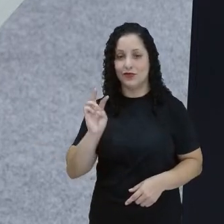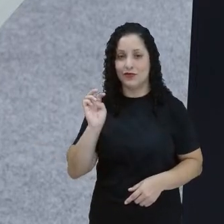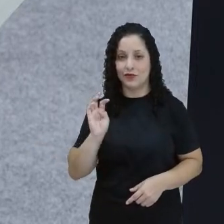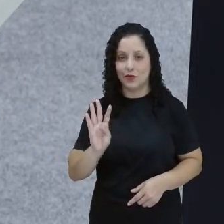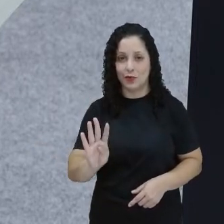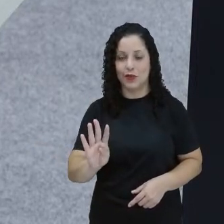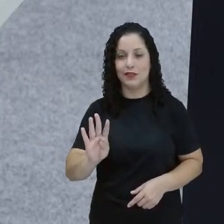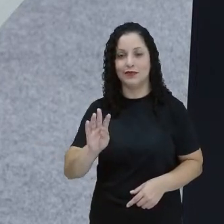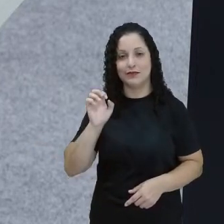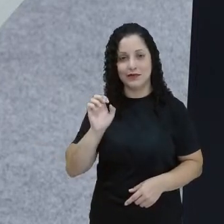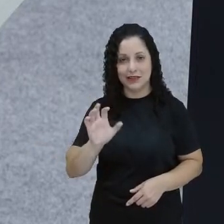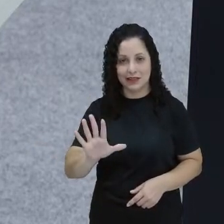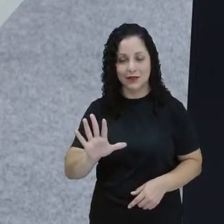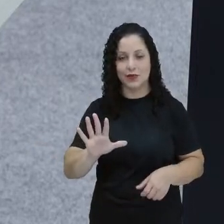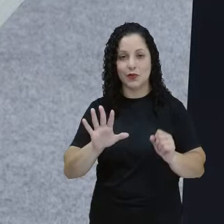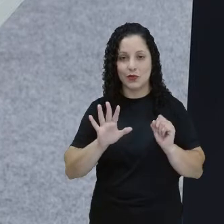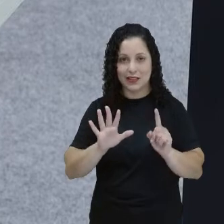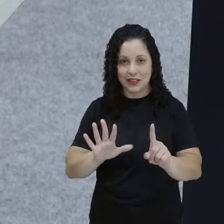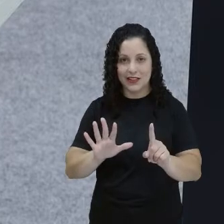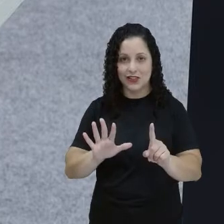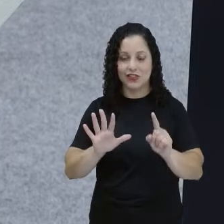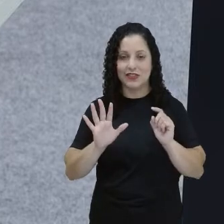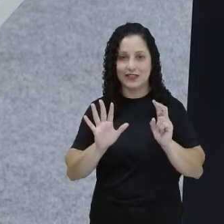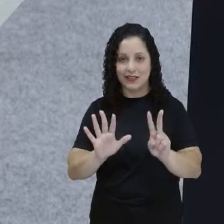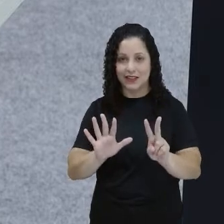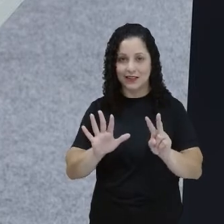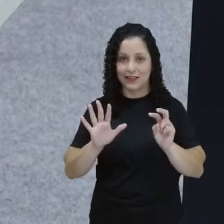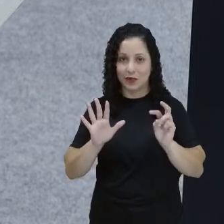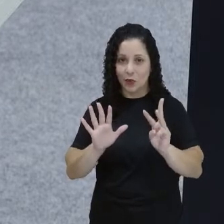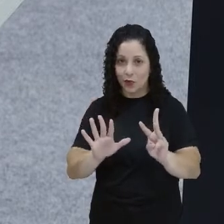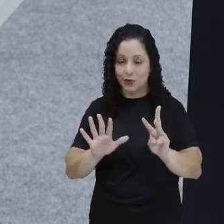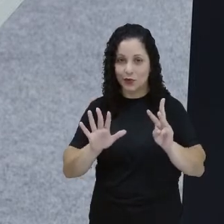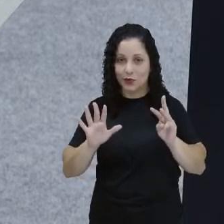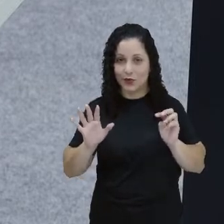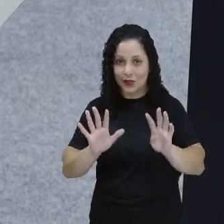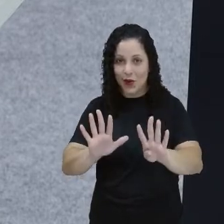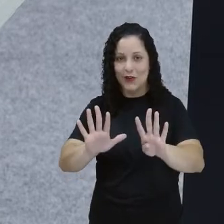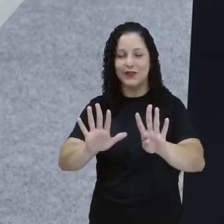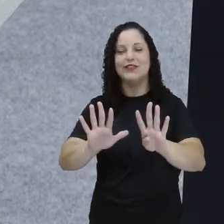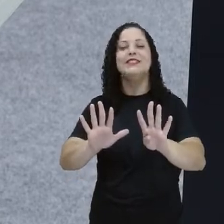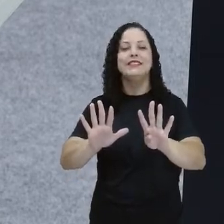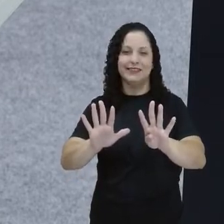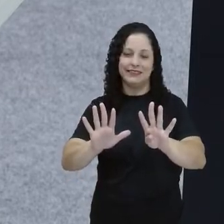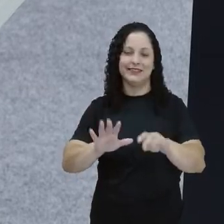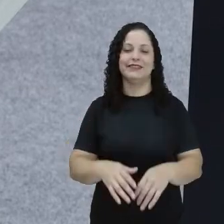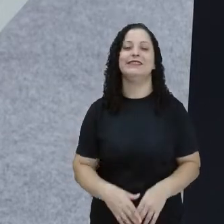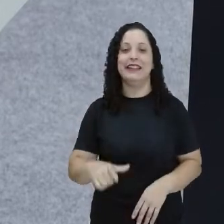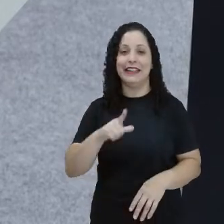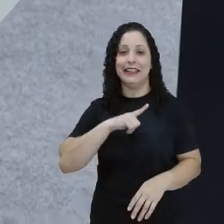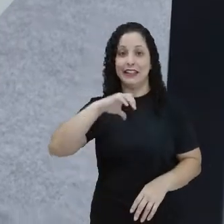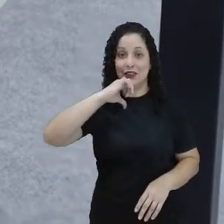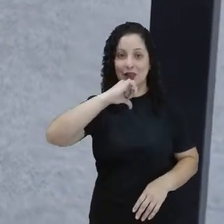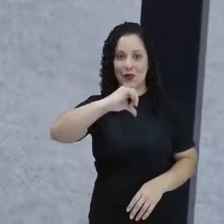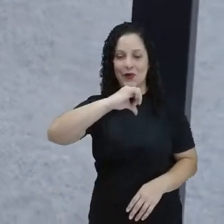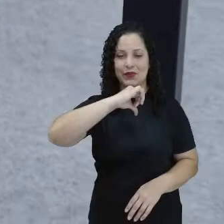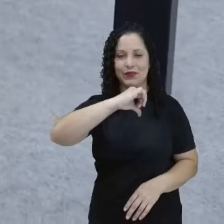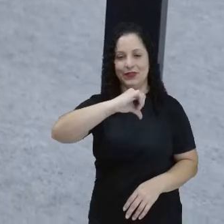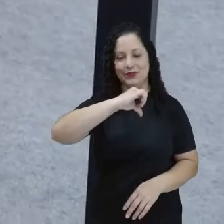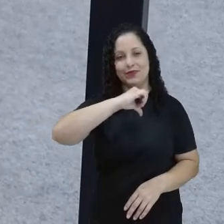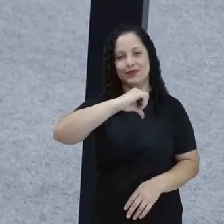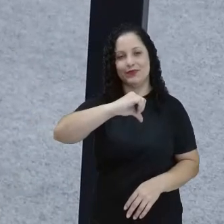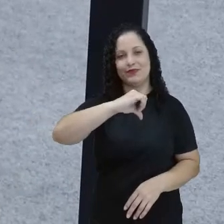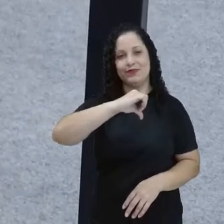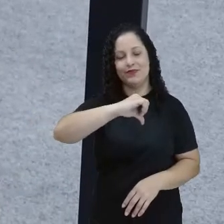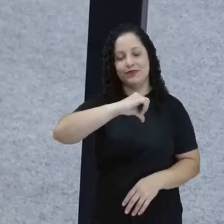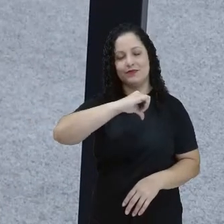três, quatro, cinco, seis, sete, oito, nove. Olha aí. Então, Ana